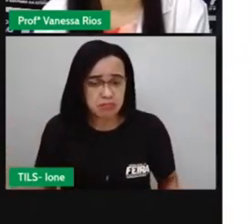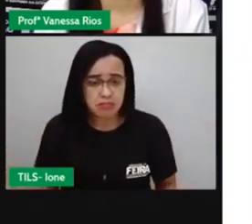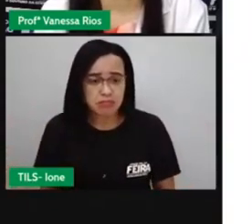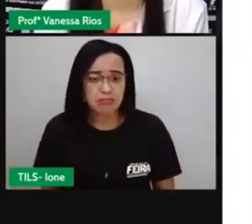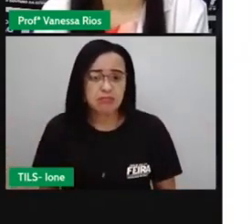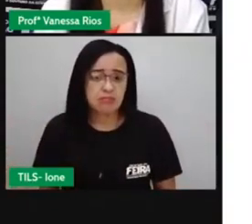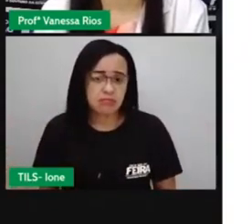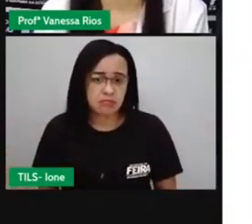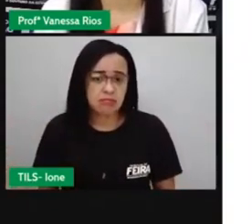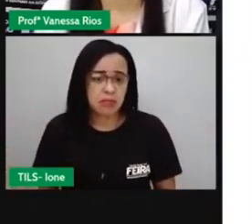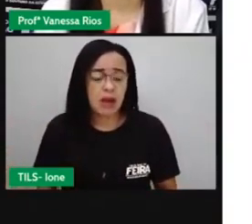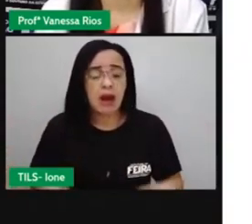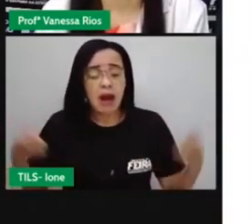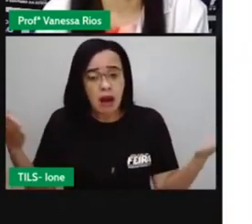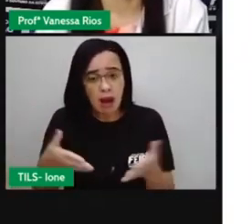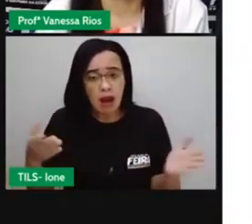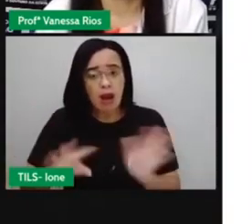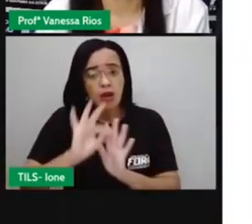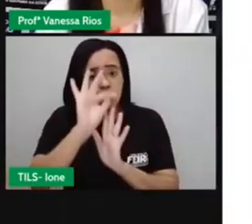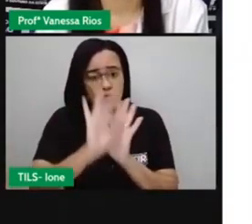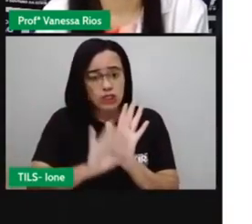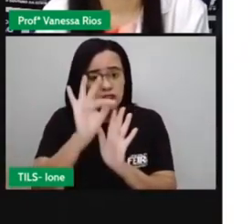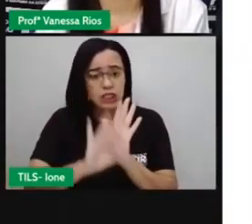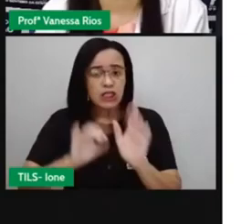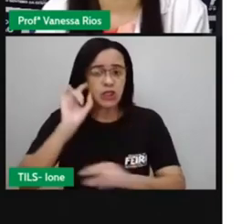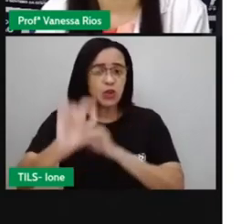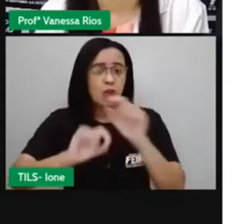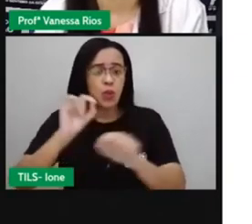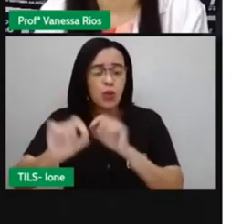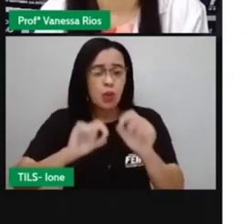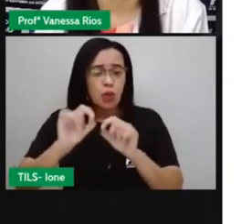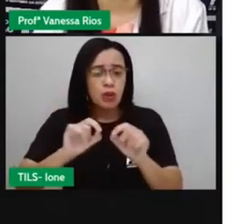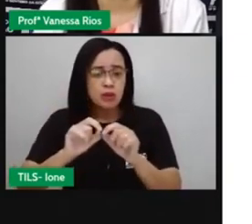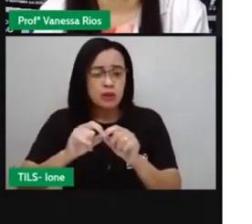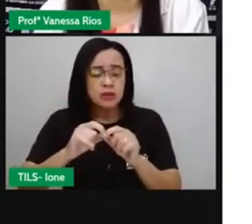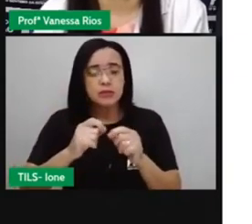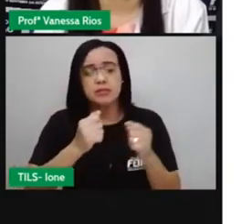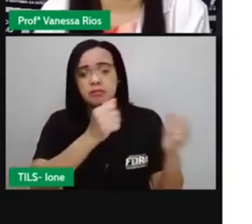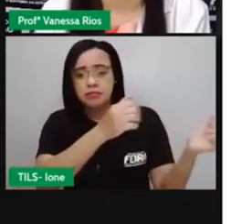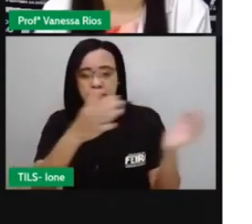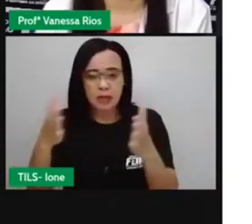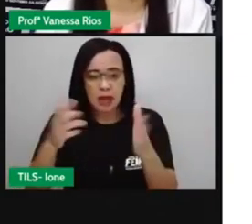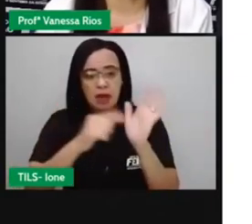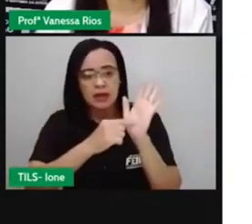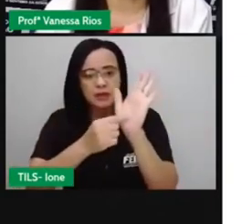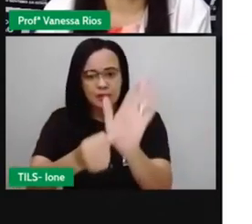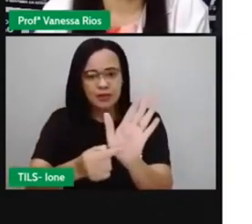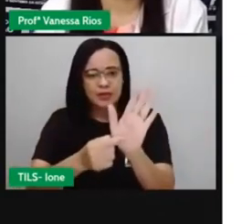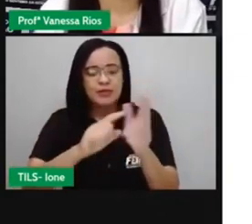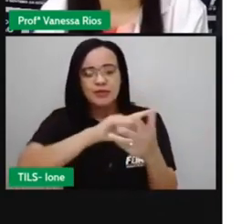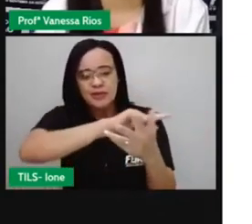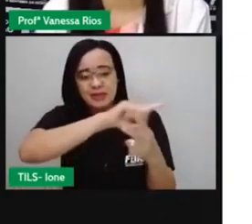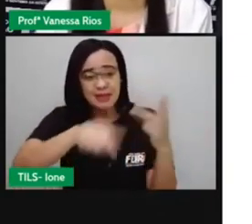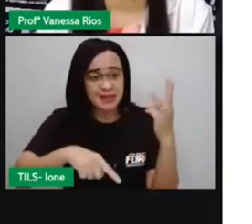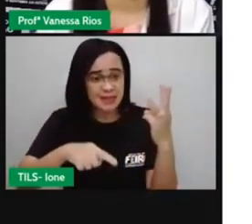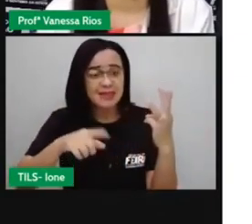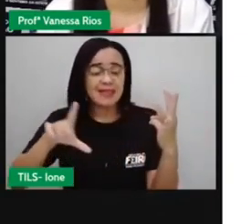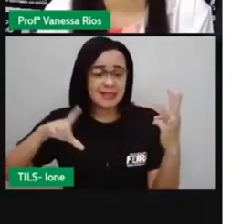Agora a gente vai observar os textos, né? Que foram aí passados. A PRO mostrou aí três cartuns.